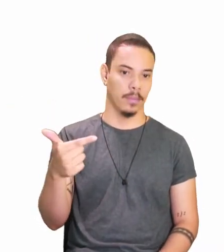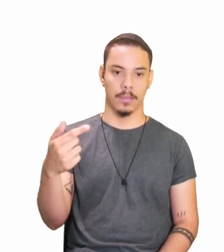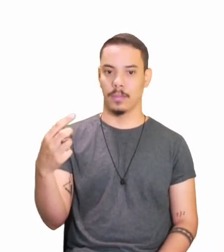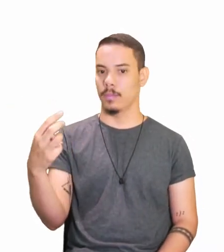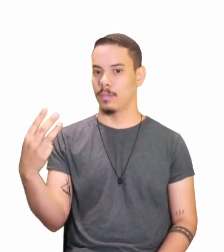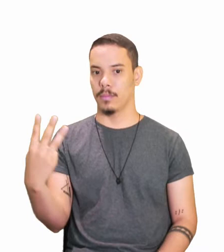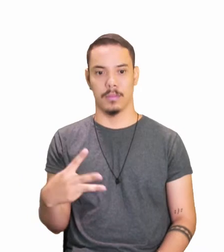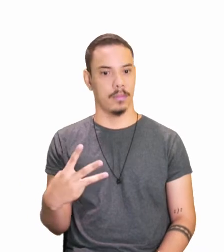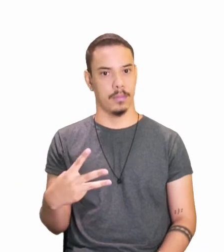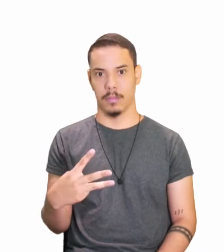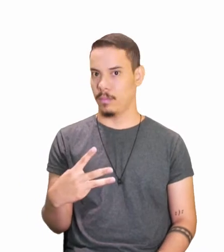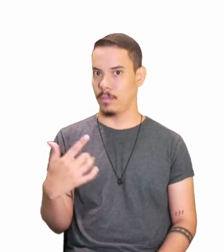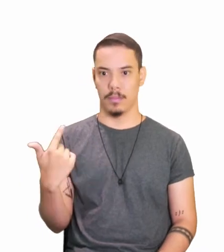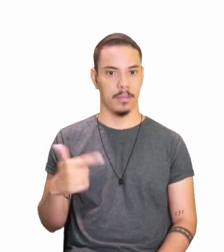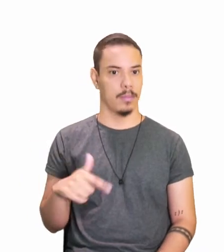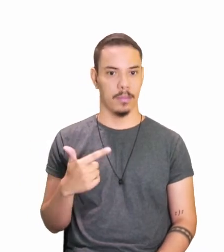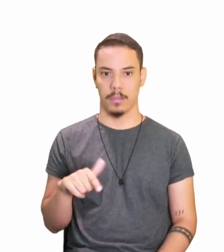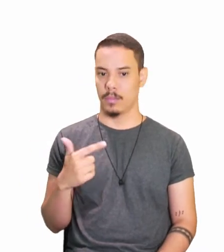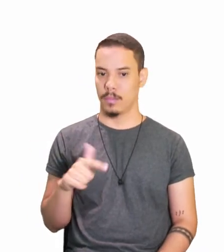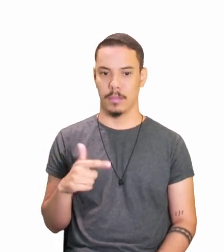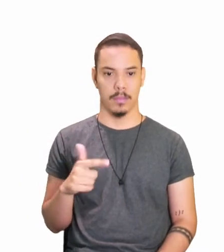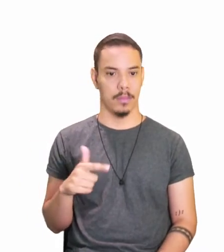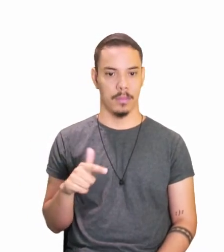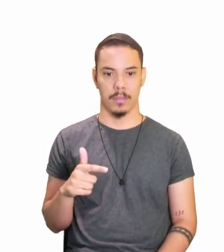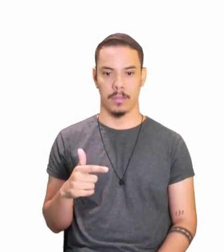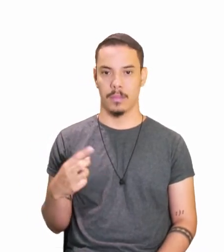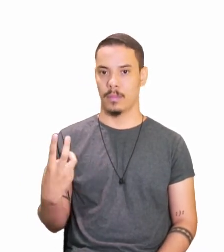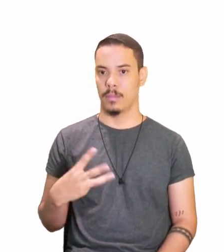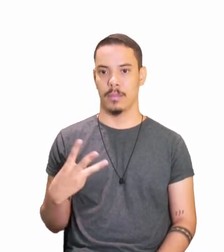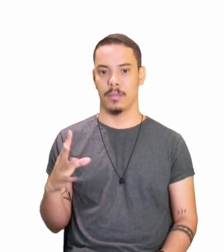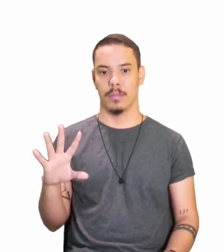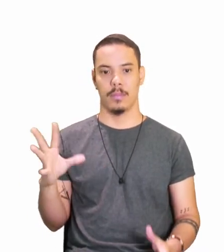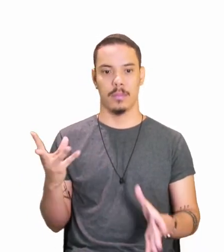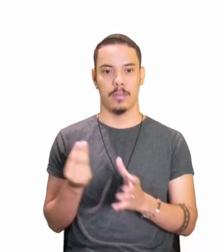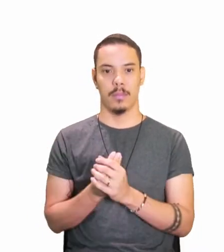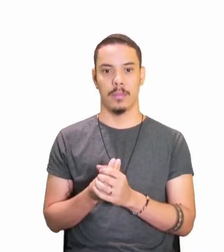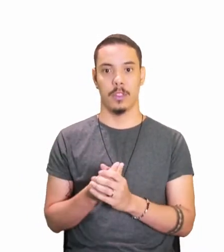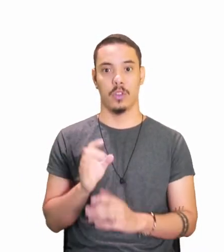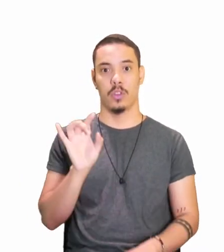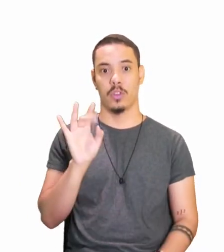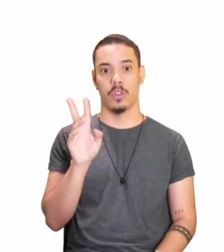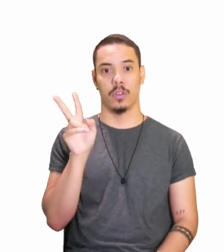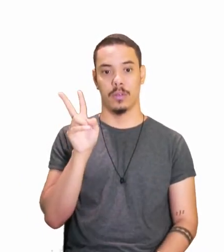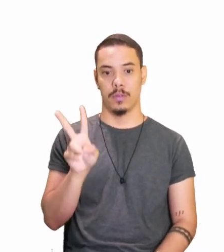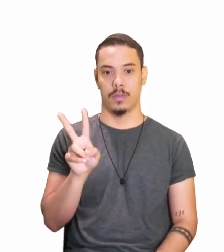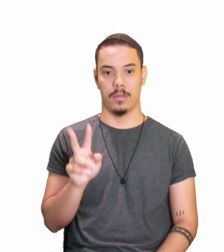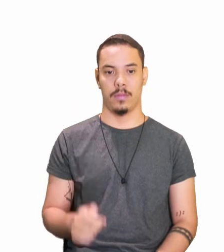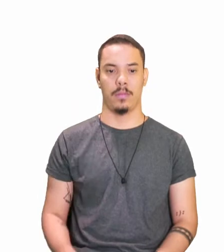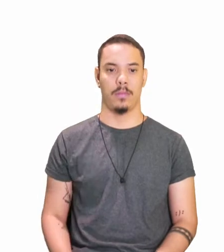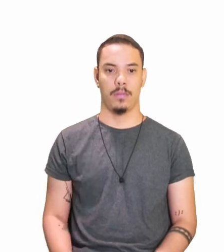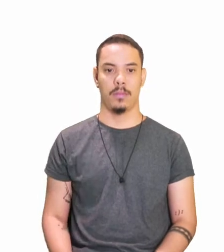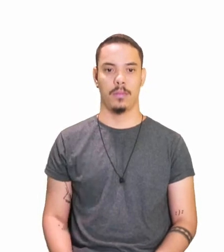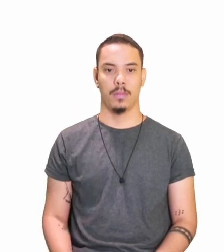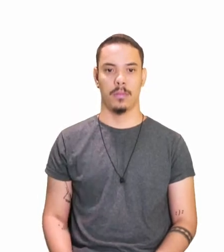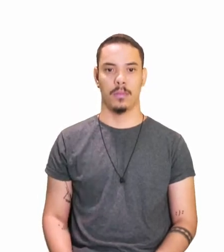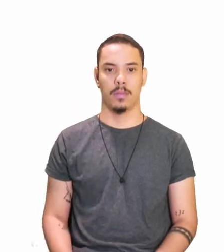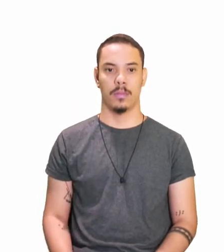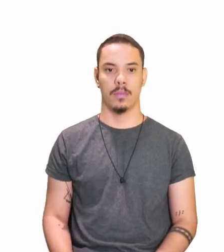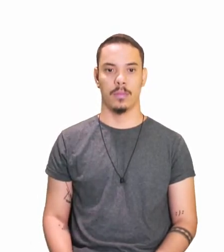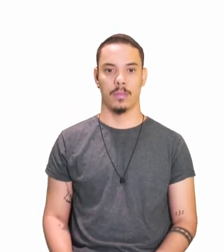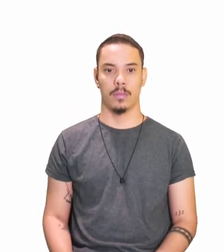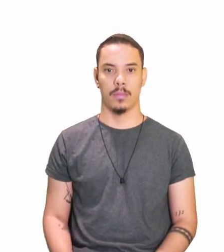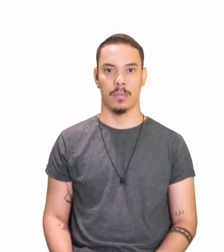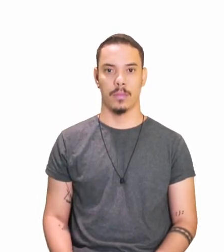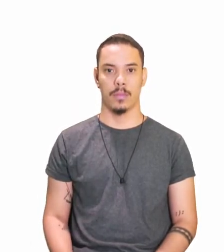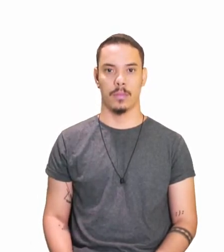a terceira pessoa do singular, nem a terceira do plural, o que vai ter? Vai ter somente a primeira pessoa, né,